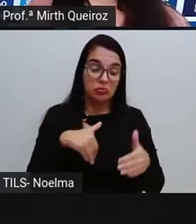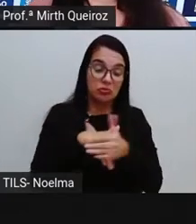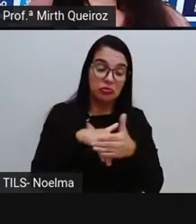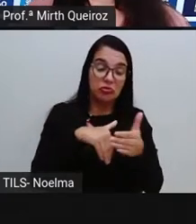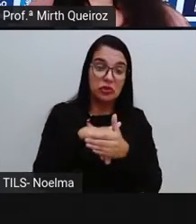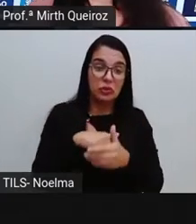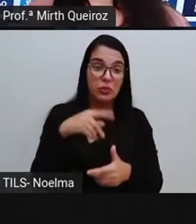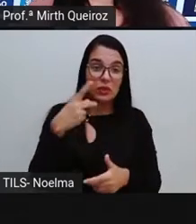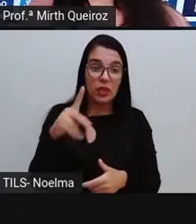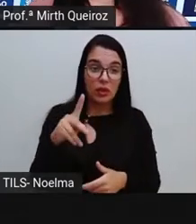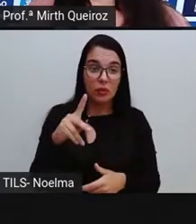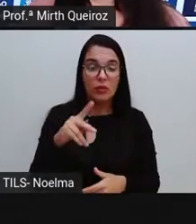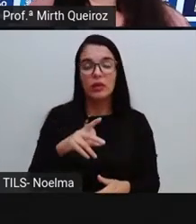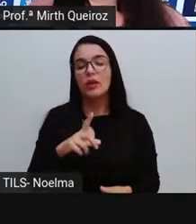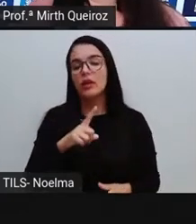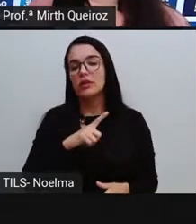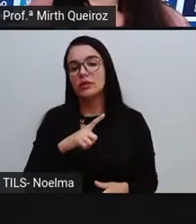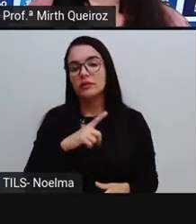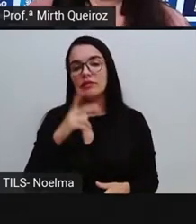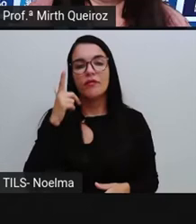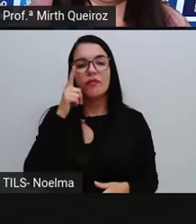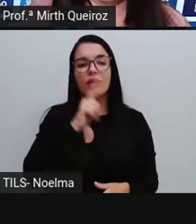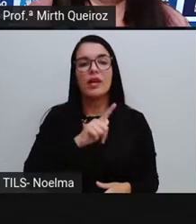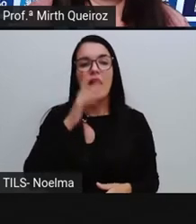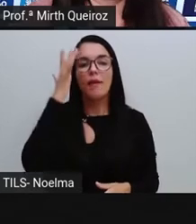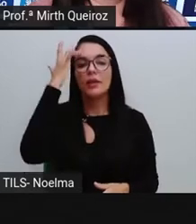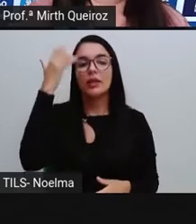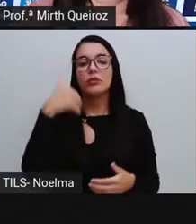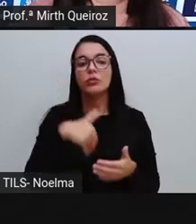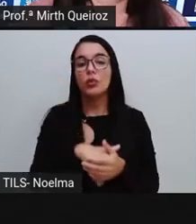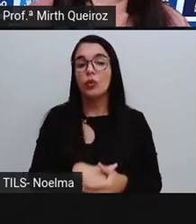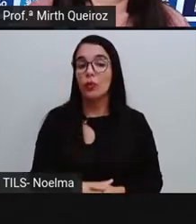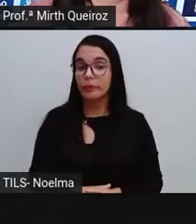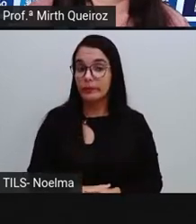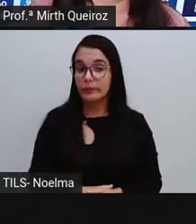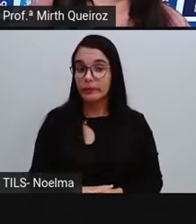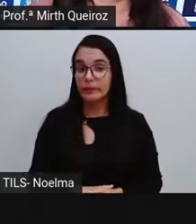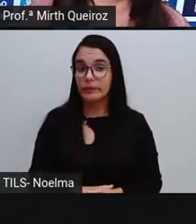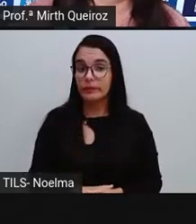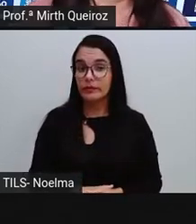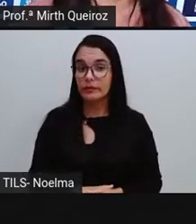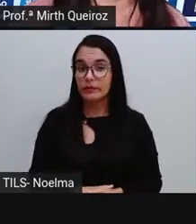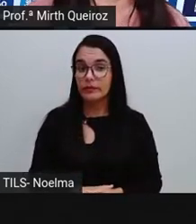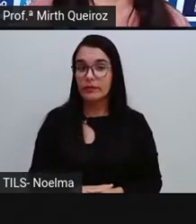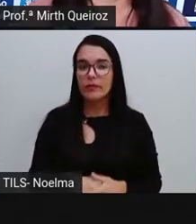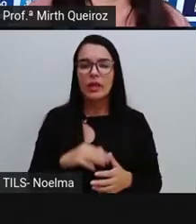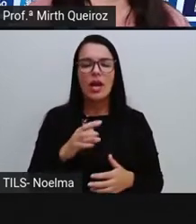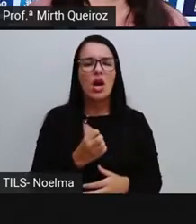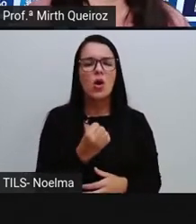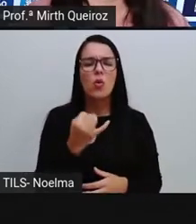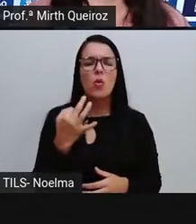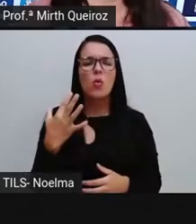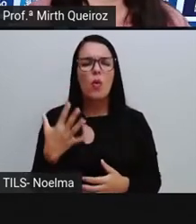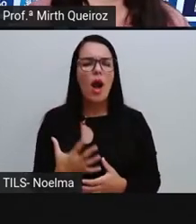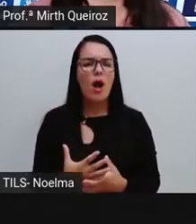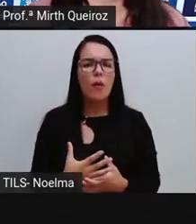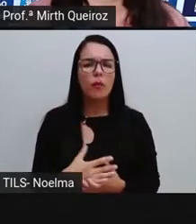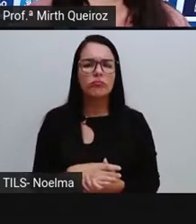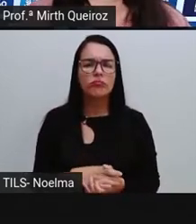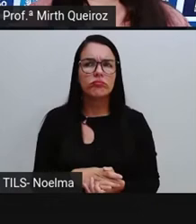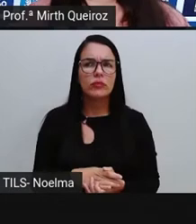probabilidade, gente vai utilizar aí o termo possibilidade, certo? Qual a probabilidade de